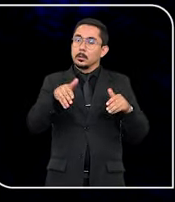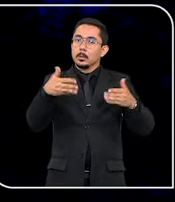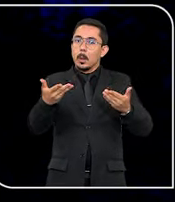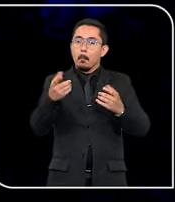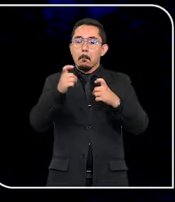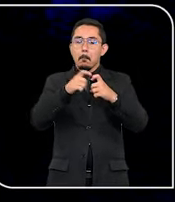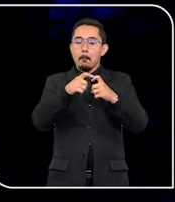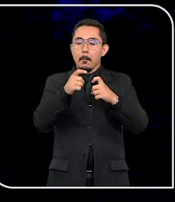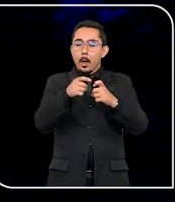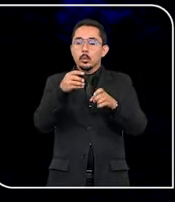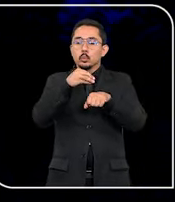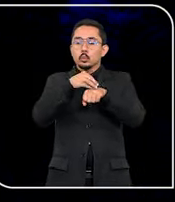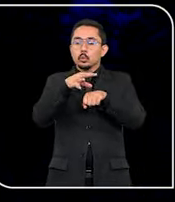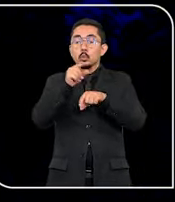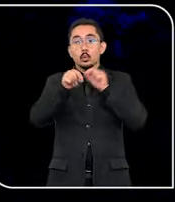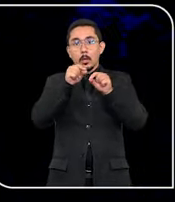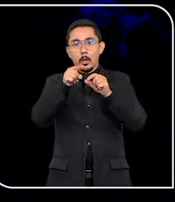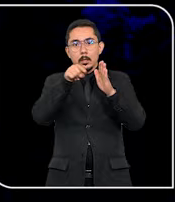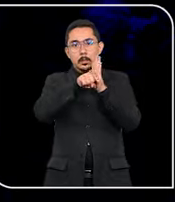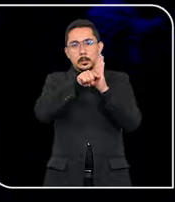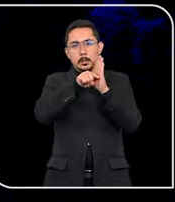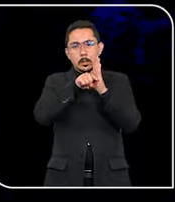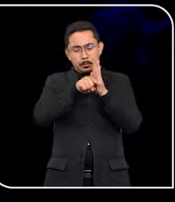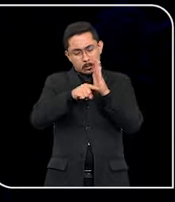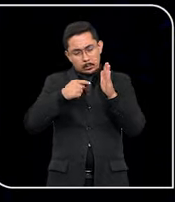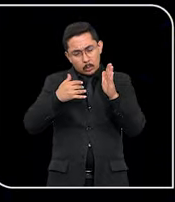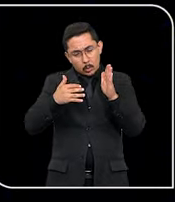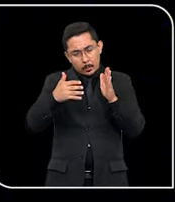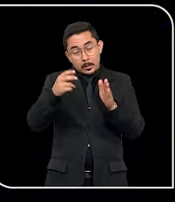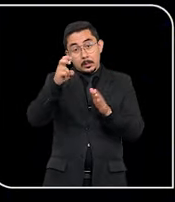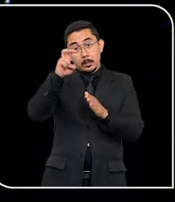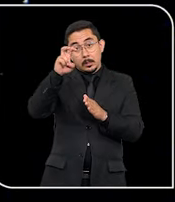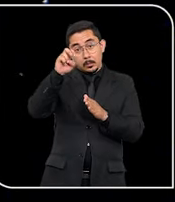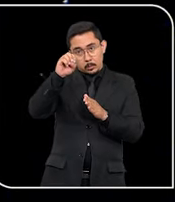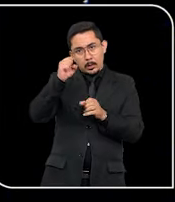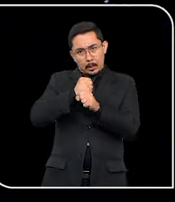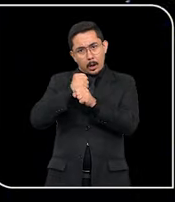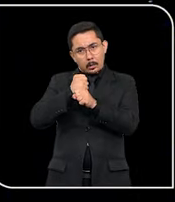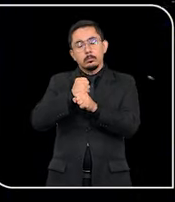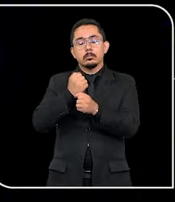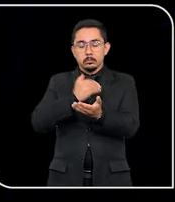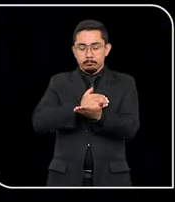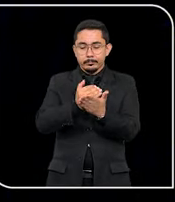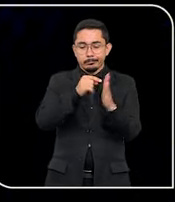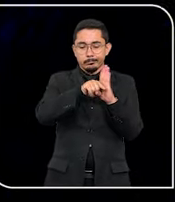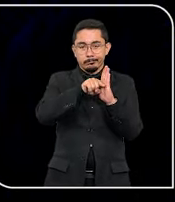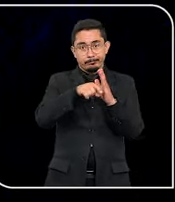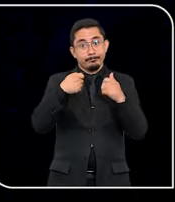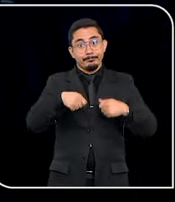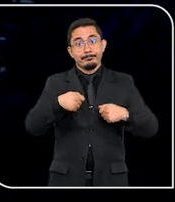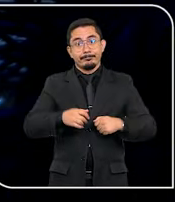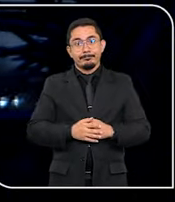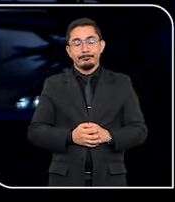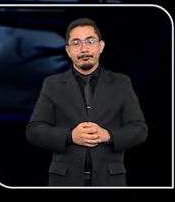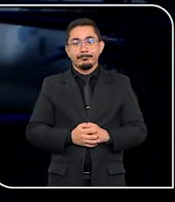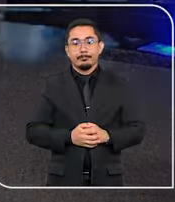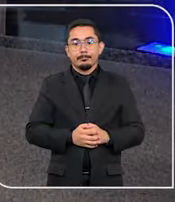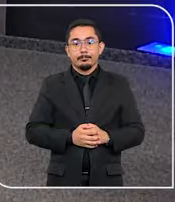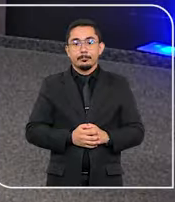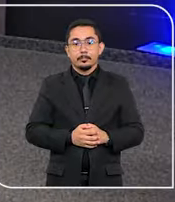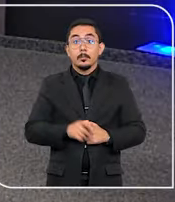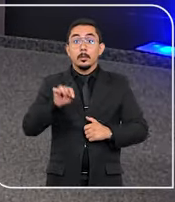recomendação médica é que os exames sejam feitos a partir dos 50 anos de idade. Fique atento!